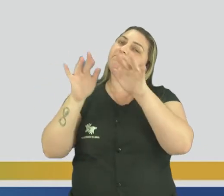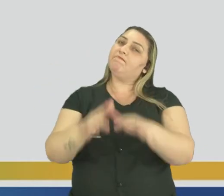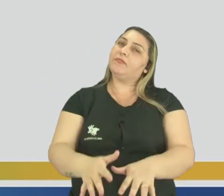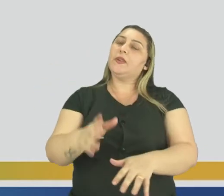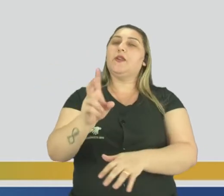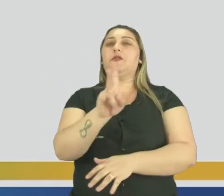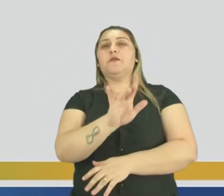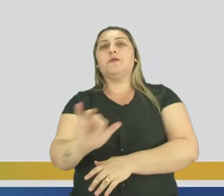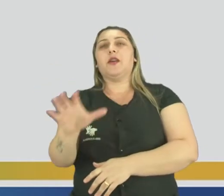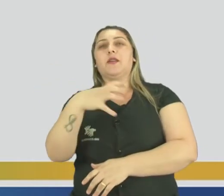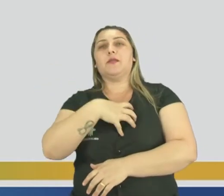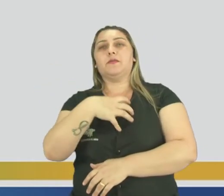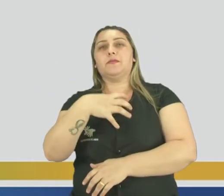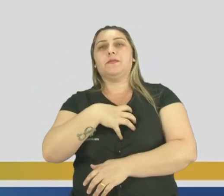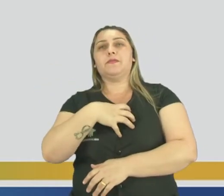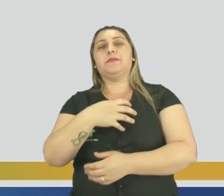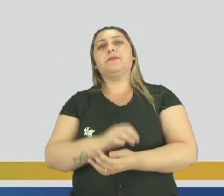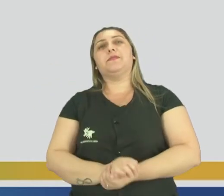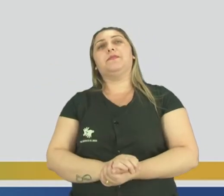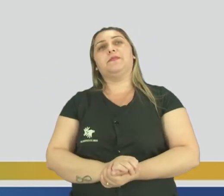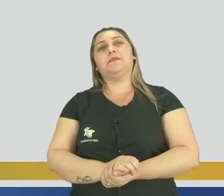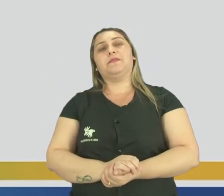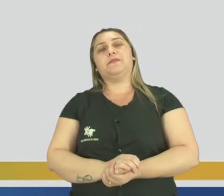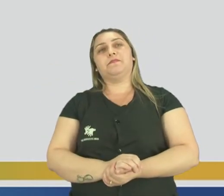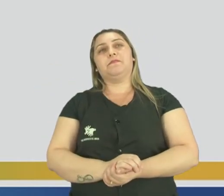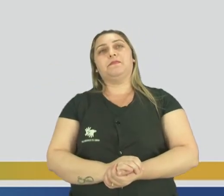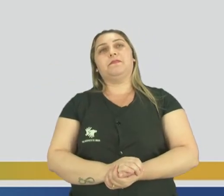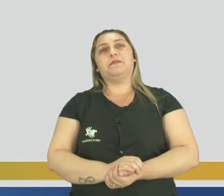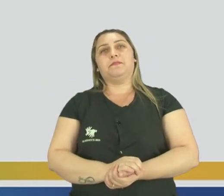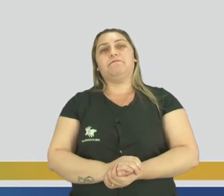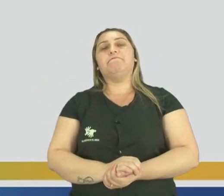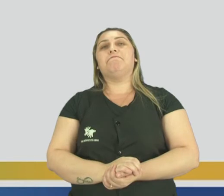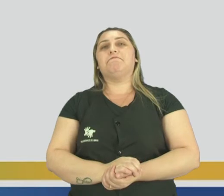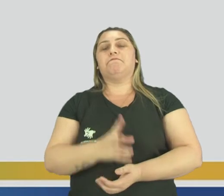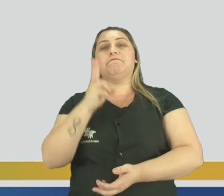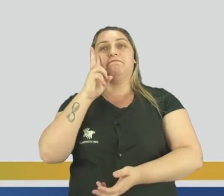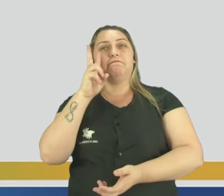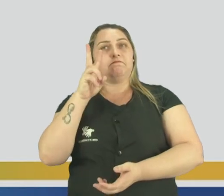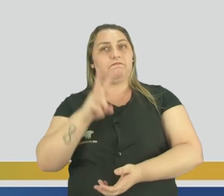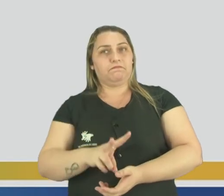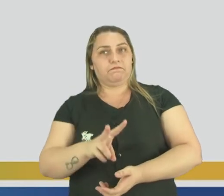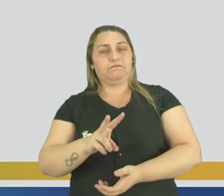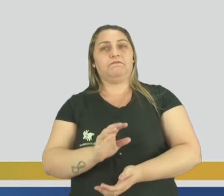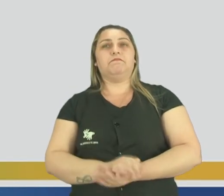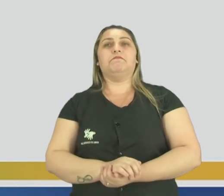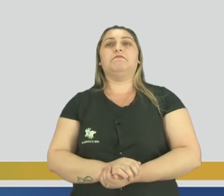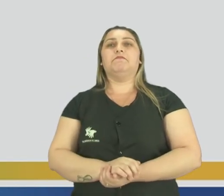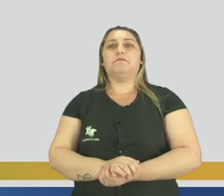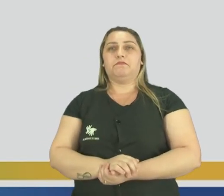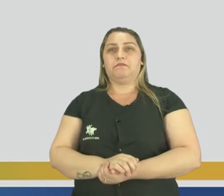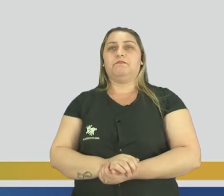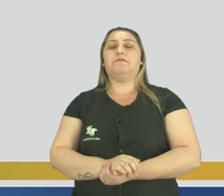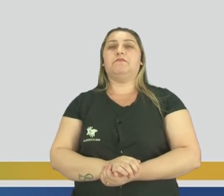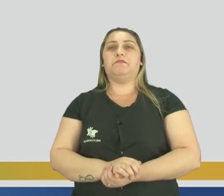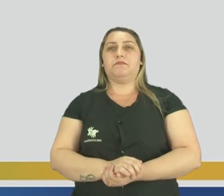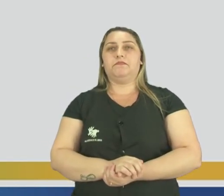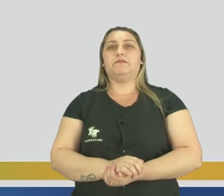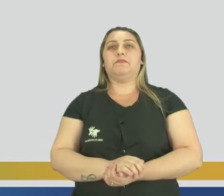na Bahia, né? Geralmente, lá em Salvador, eles vão nesse elevador